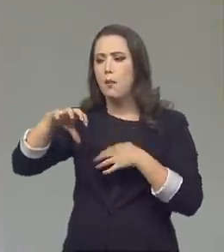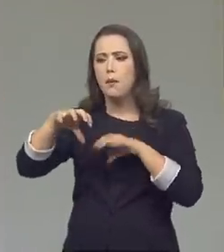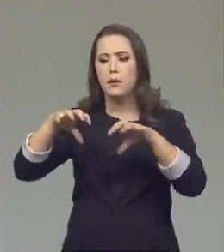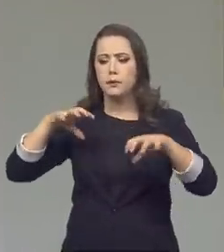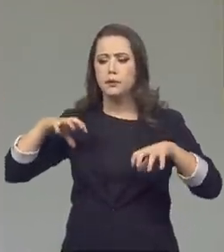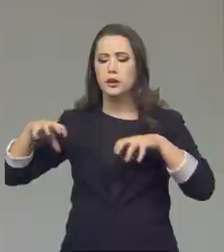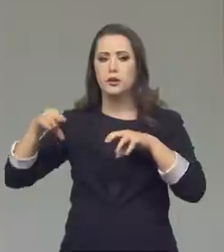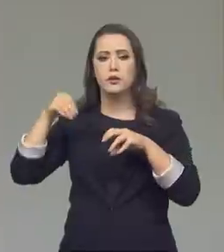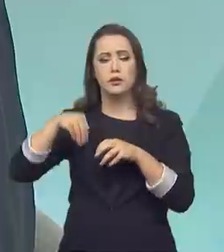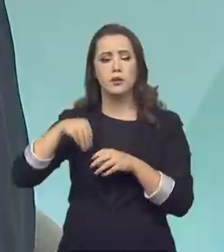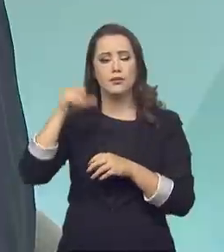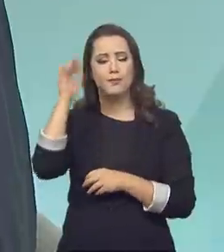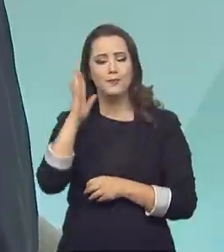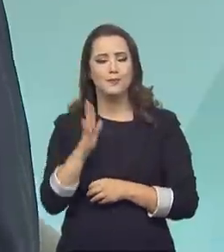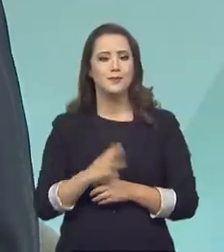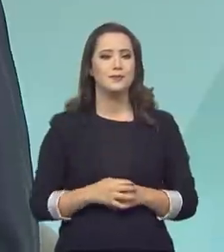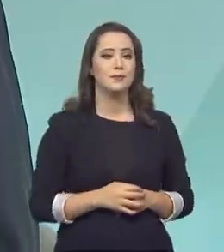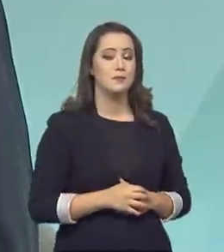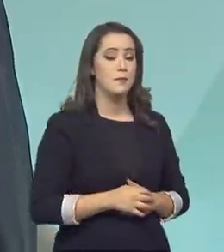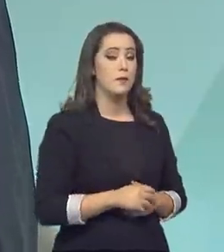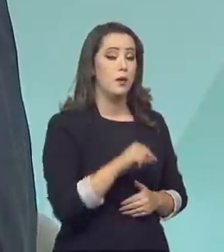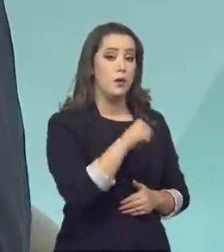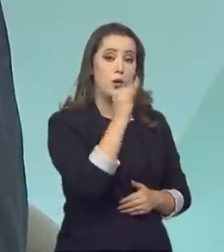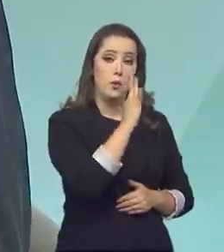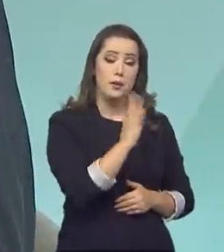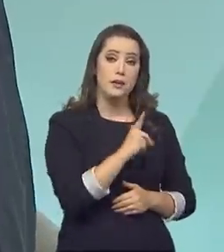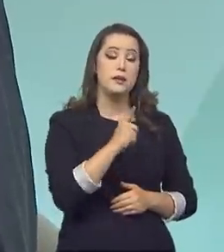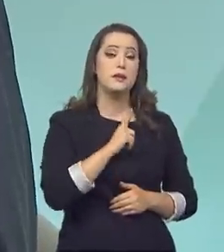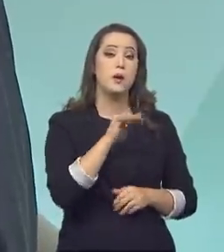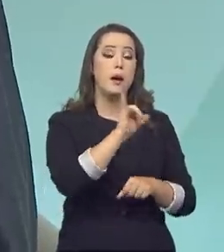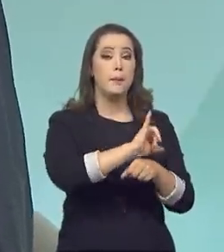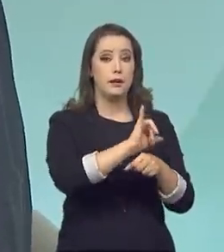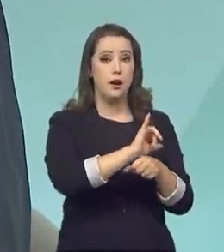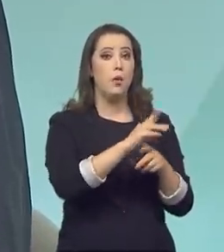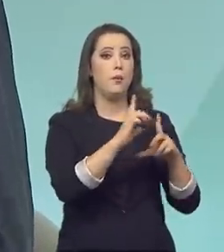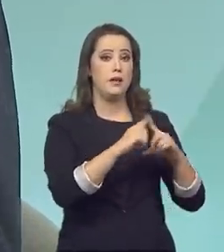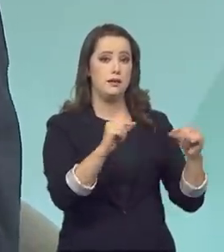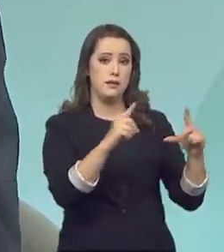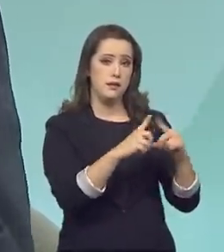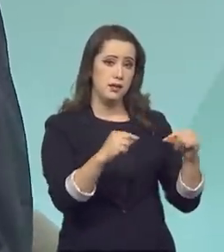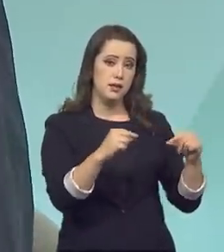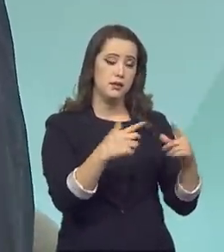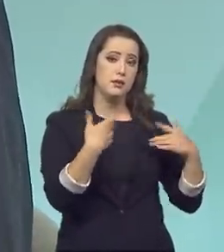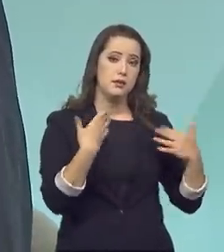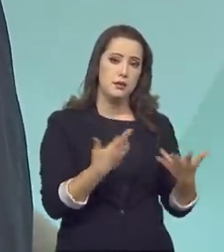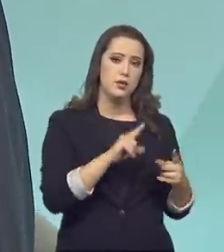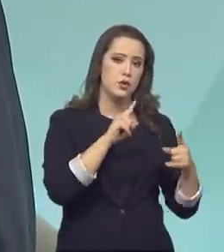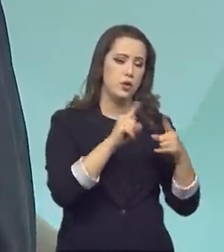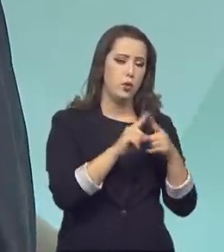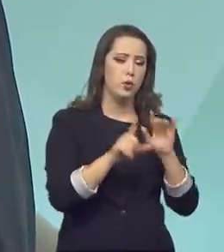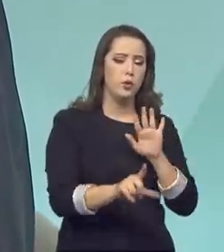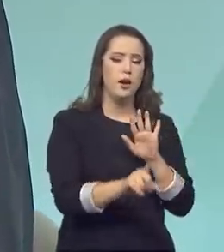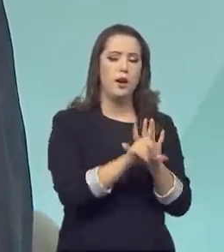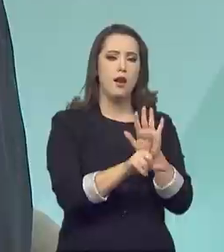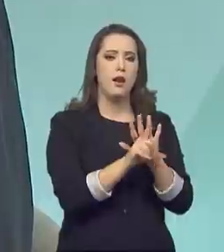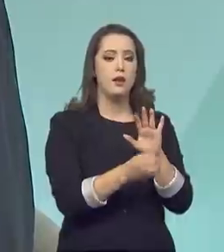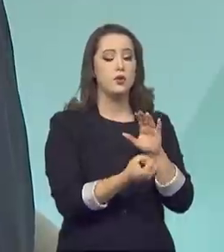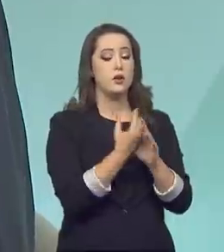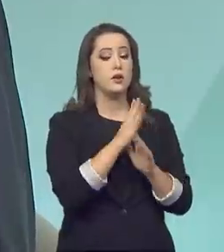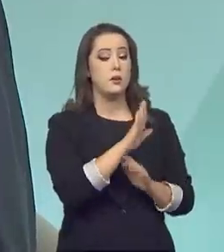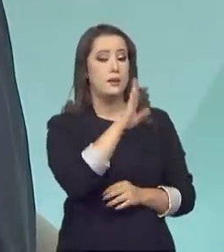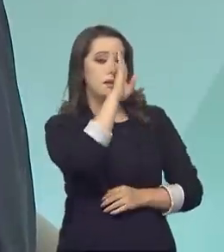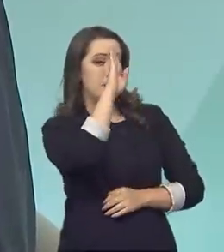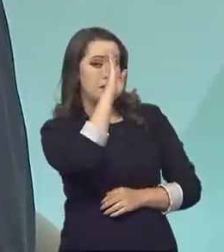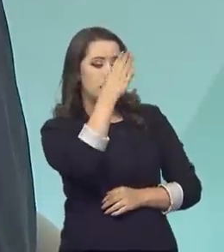importante instituto no Brasil. Olha, o Inmetro tem a sede em Brasília, de acordo até com a lei de criação do Inmetro, mas a sua